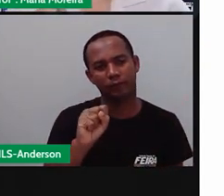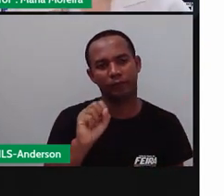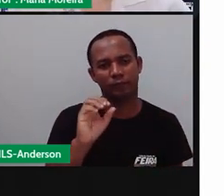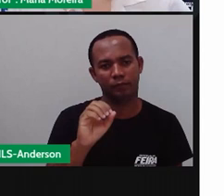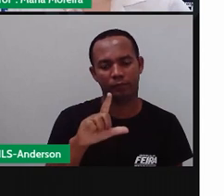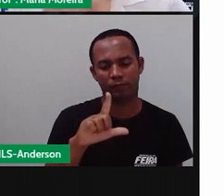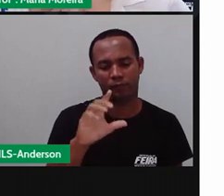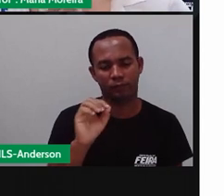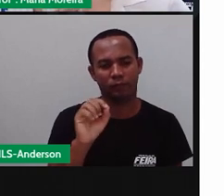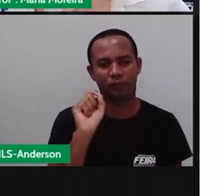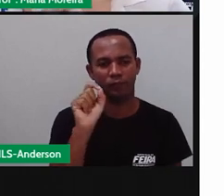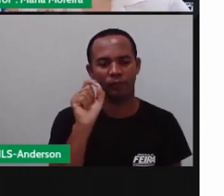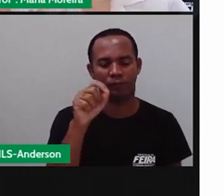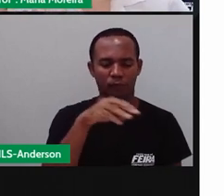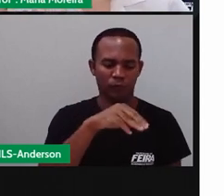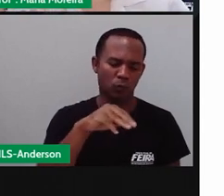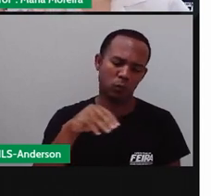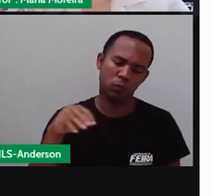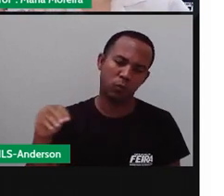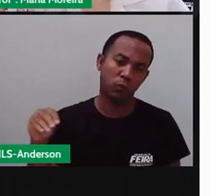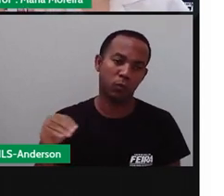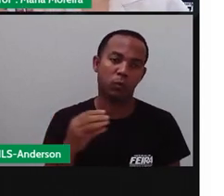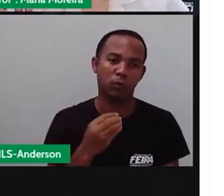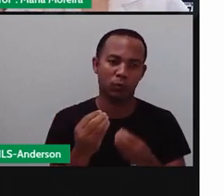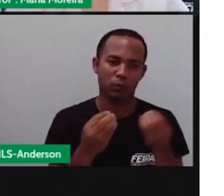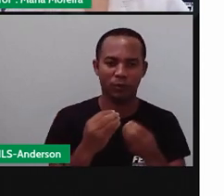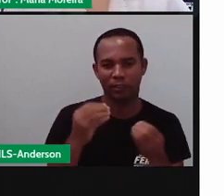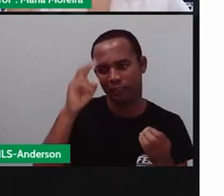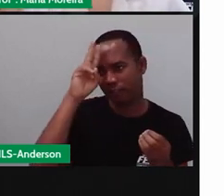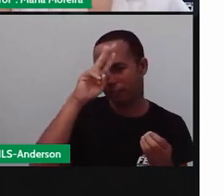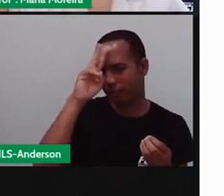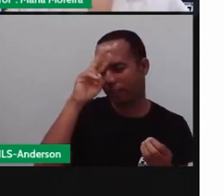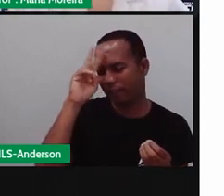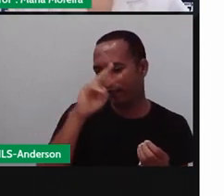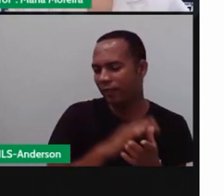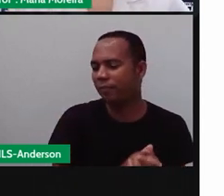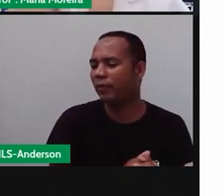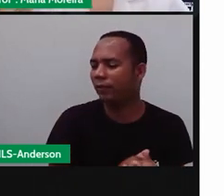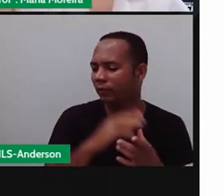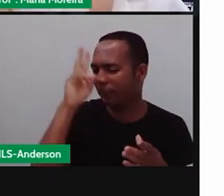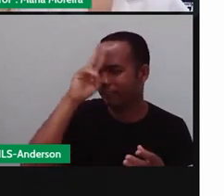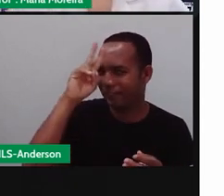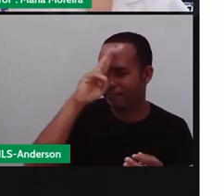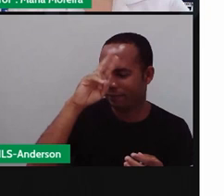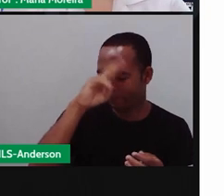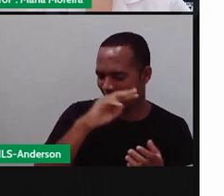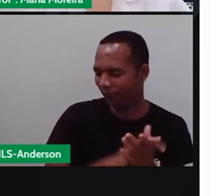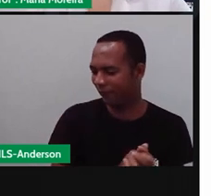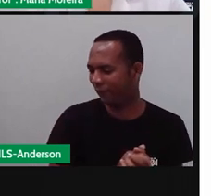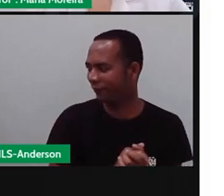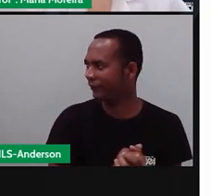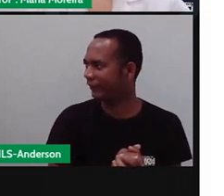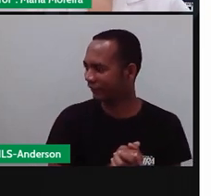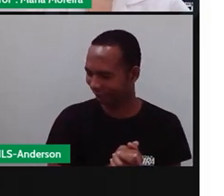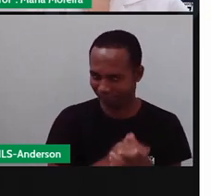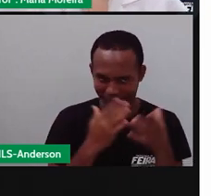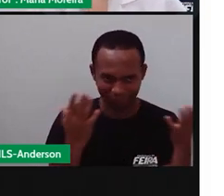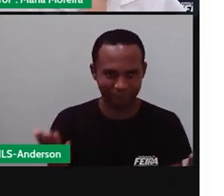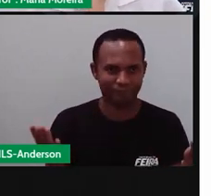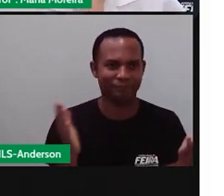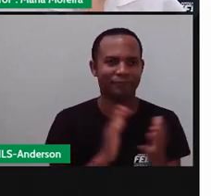inclusive, foi a nossa primeira aula, nossa aula inaugural aqui, não lembra, Anderson? Conestrador do solo, pois é, das